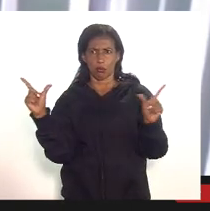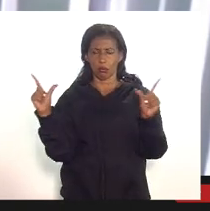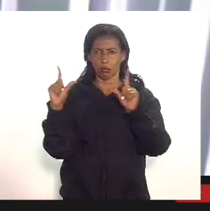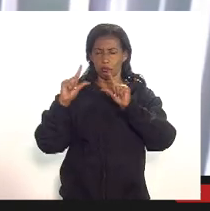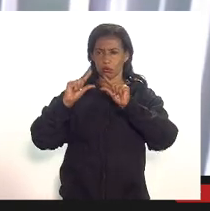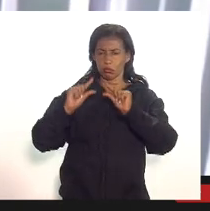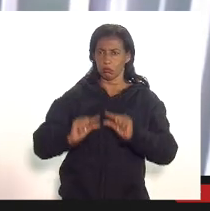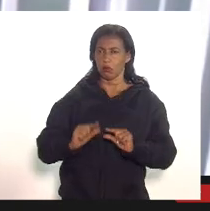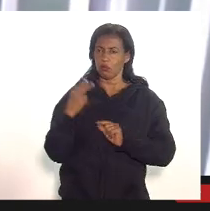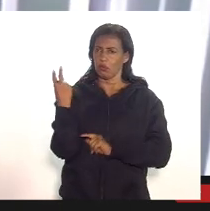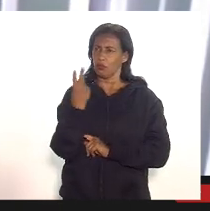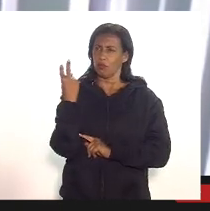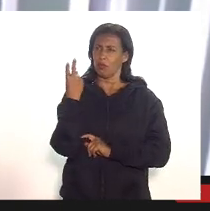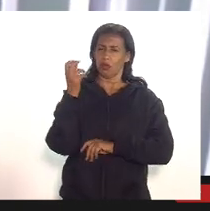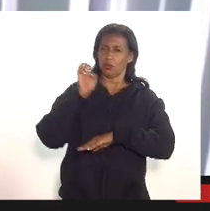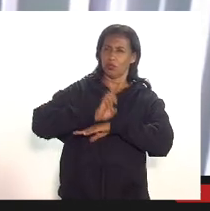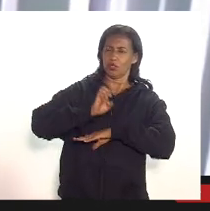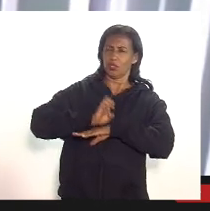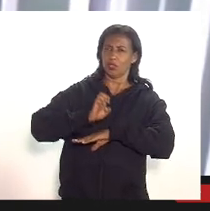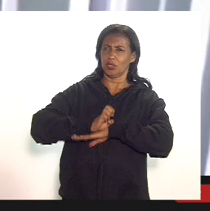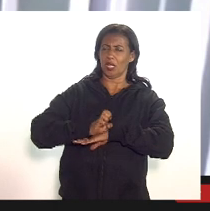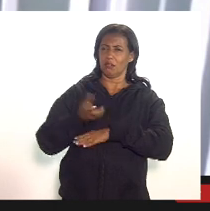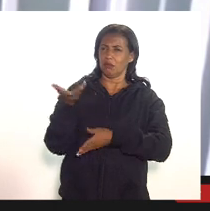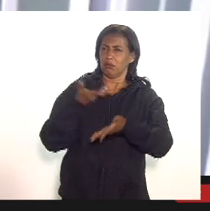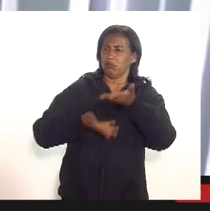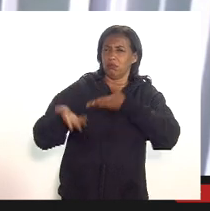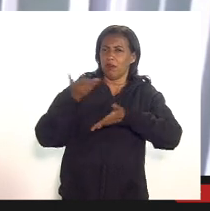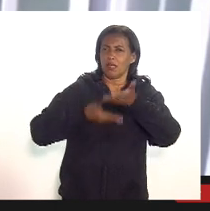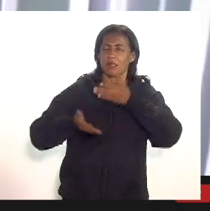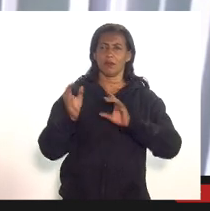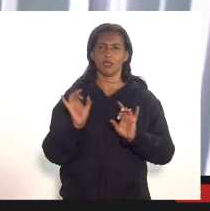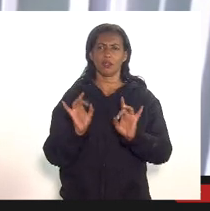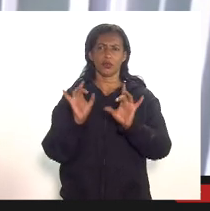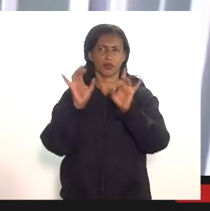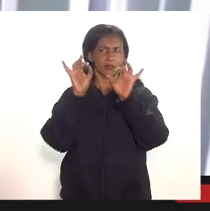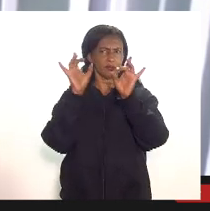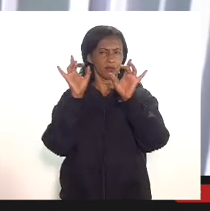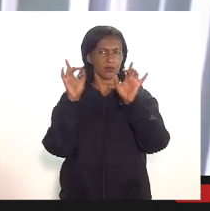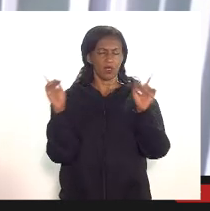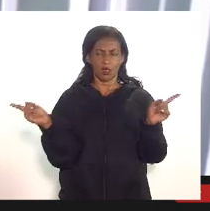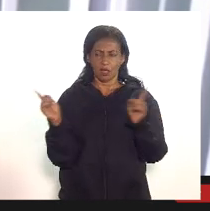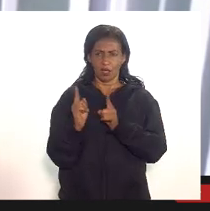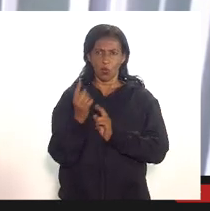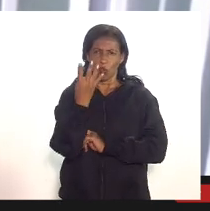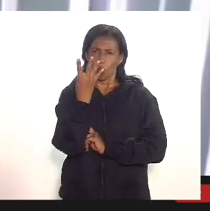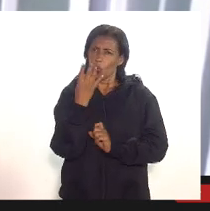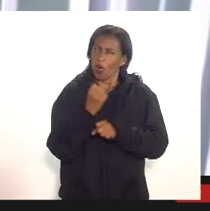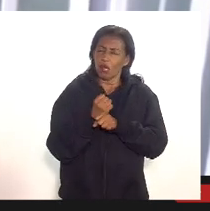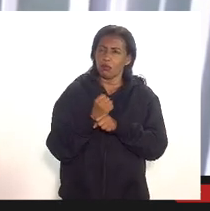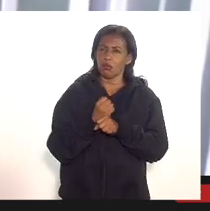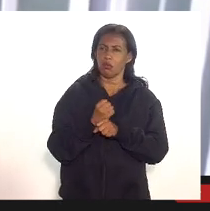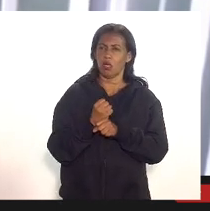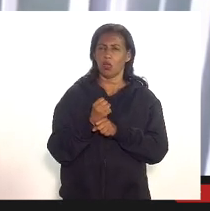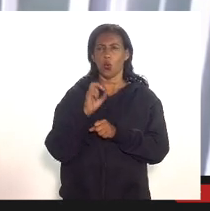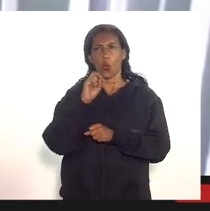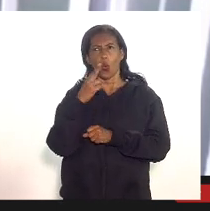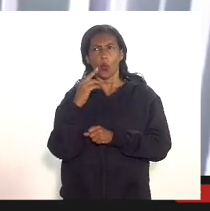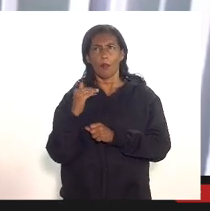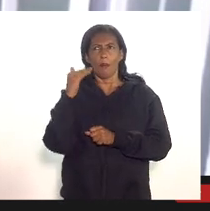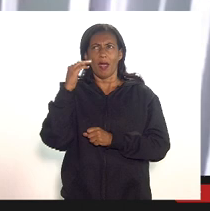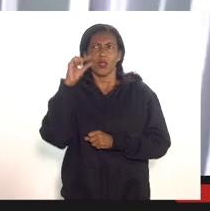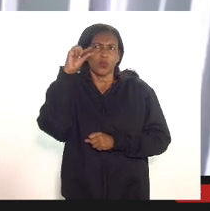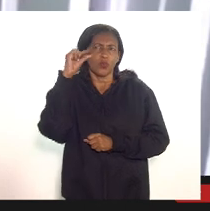dos valores arrecadados pelo Estado a título de participação especial veja que intervalo de tempo de cerca de 4 anos ou um pouco mais até